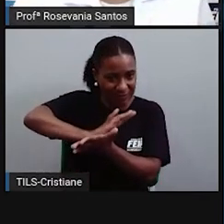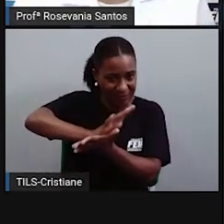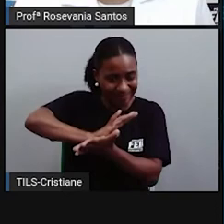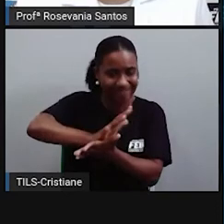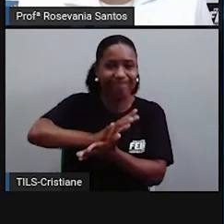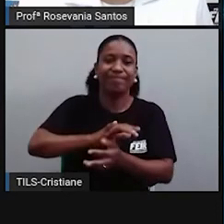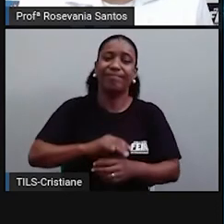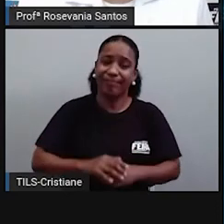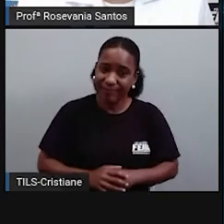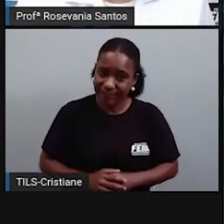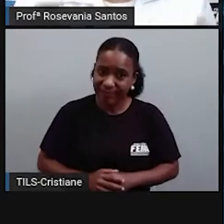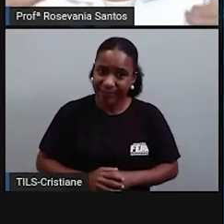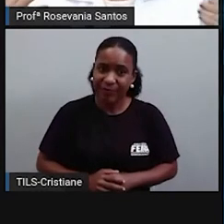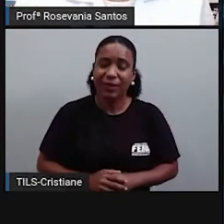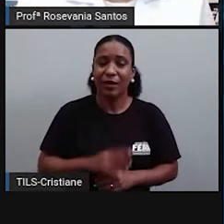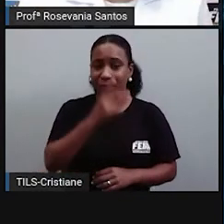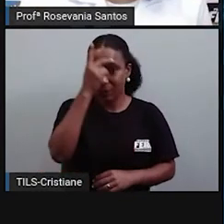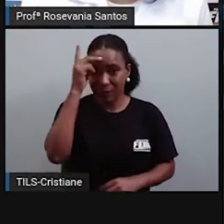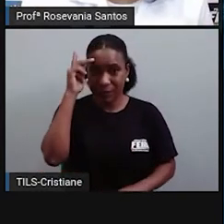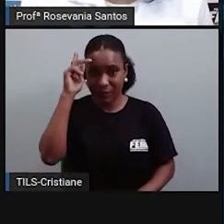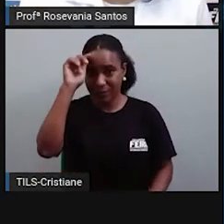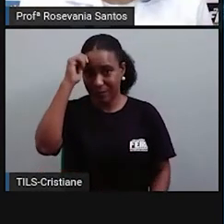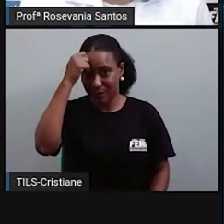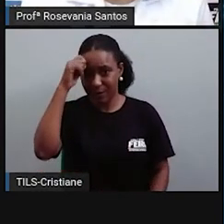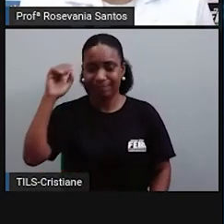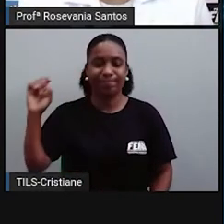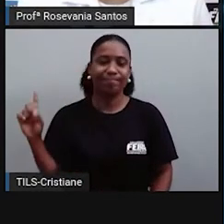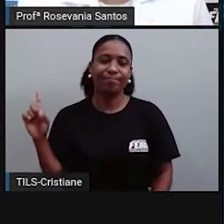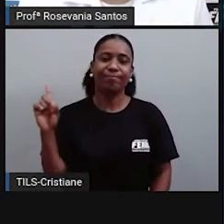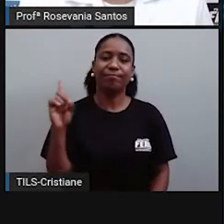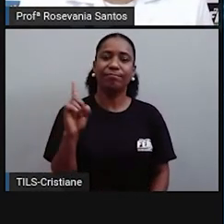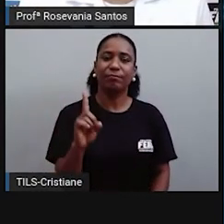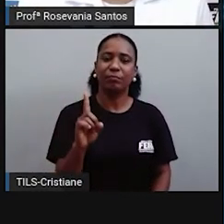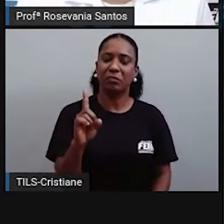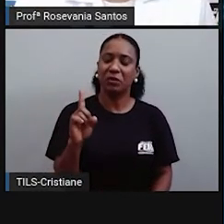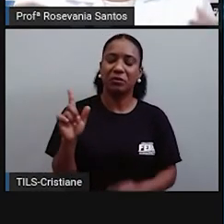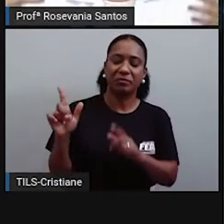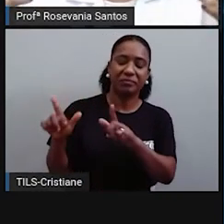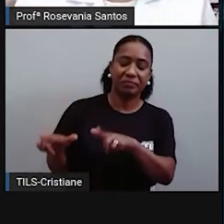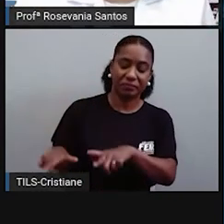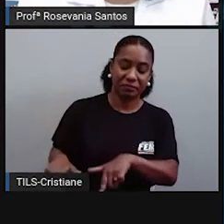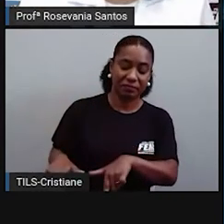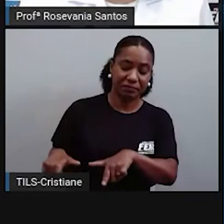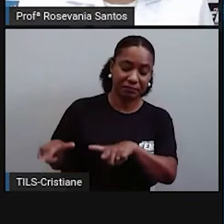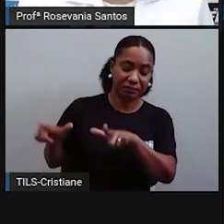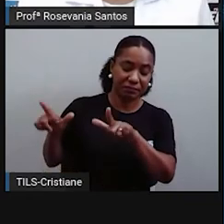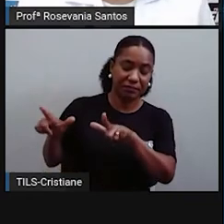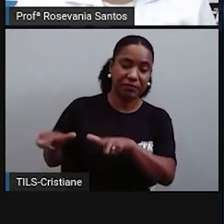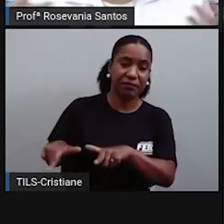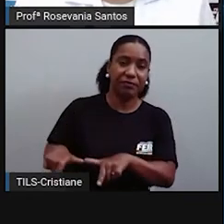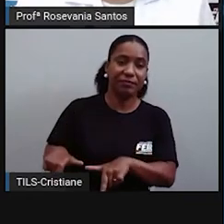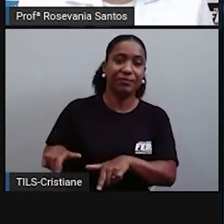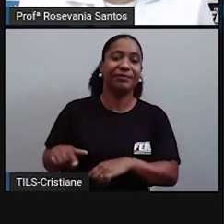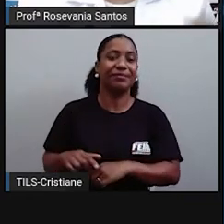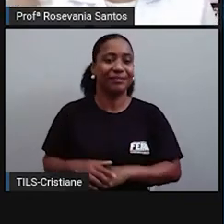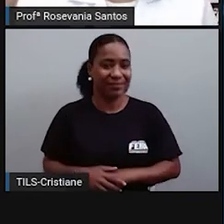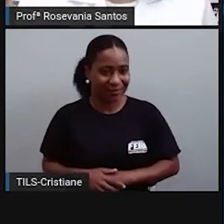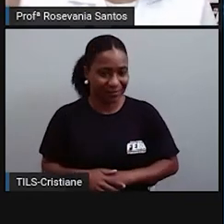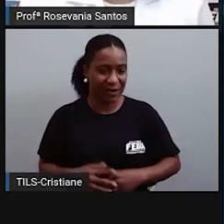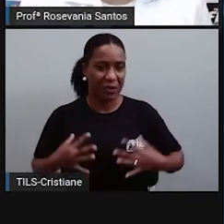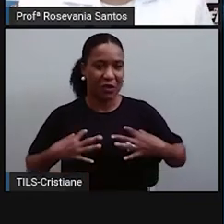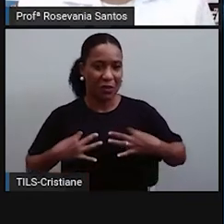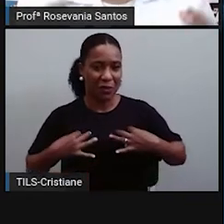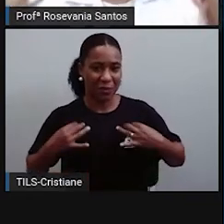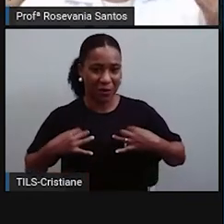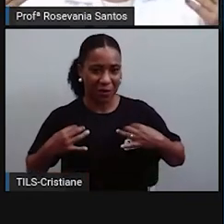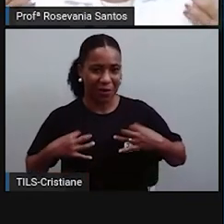Chegar em determinado local. E o pessoal já olhar pra gente de forma diferente. Falar com relação a nossa cor, com relação